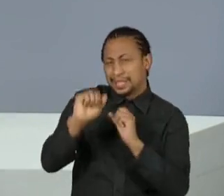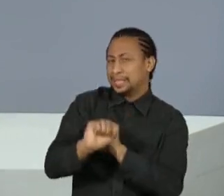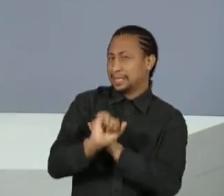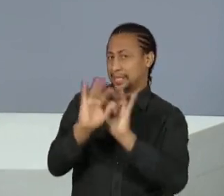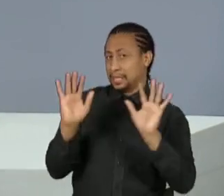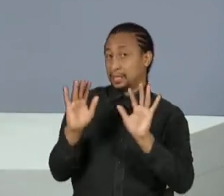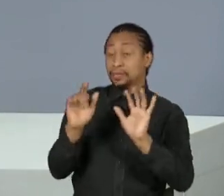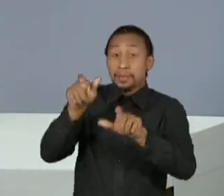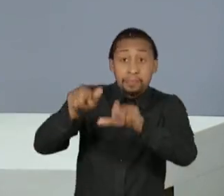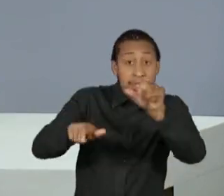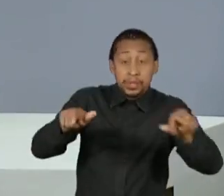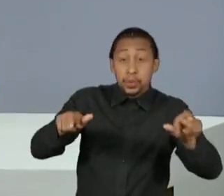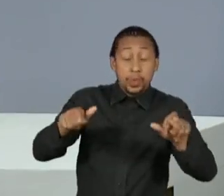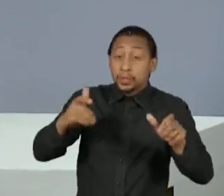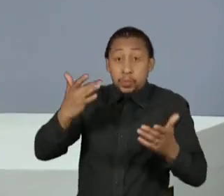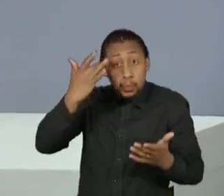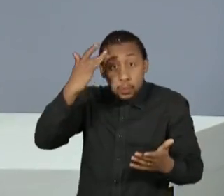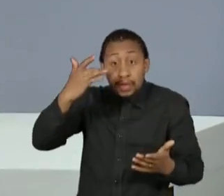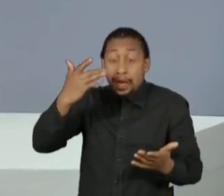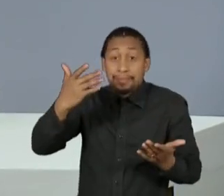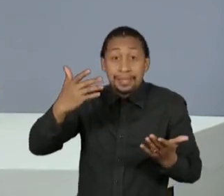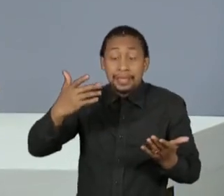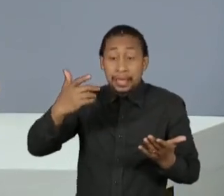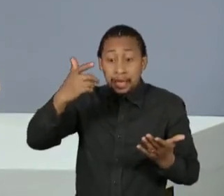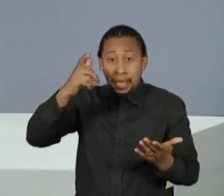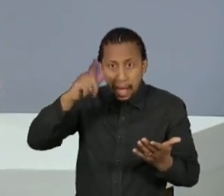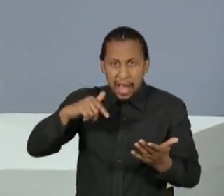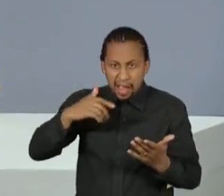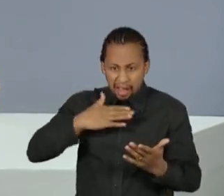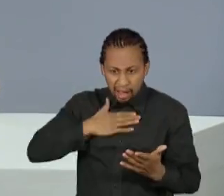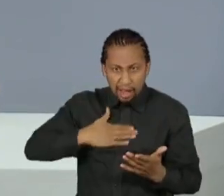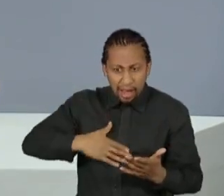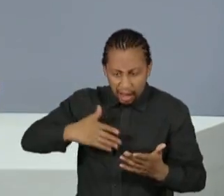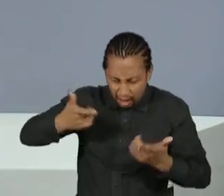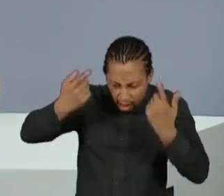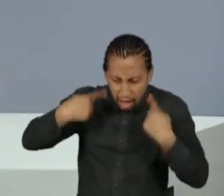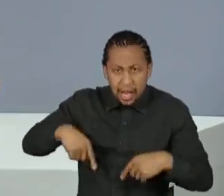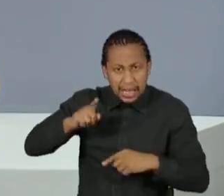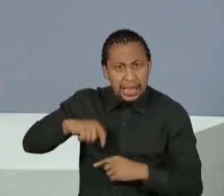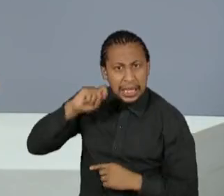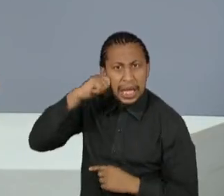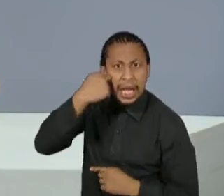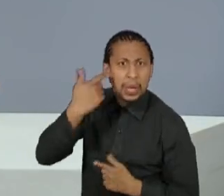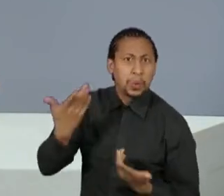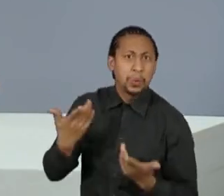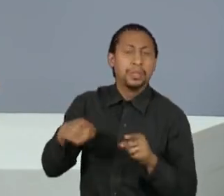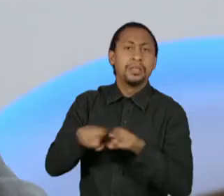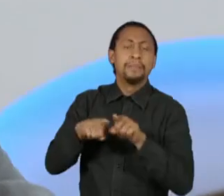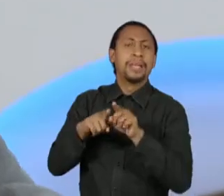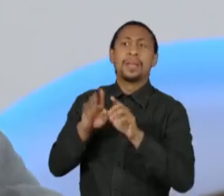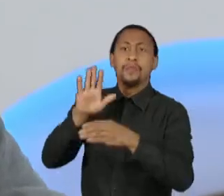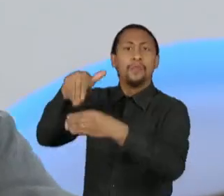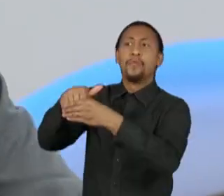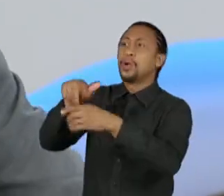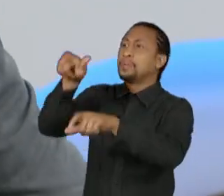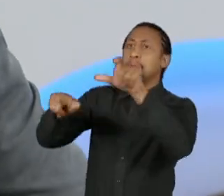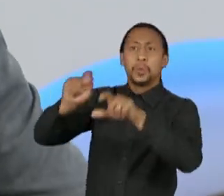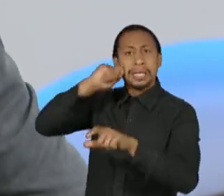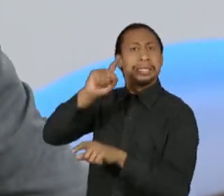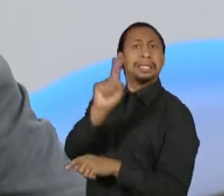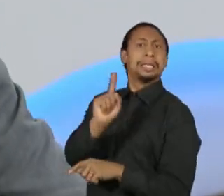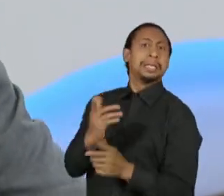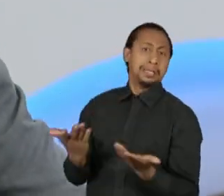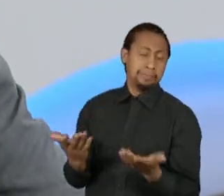que são negras e não votam em pessoas que representam efetivamente a sua camada populacional. O